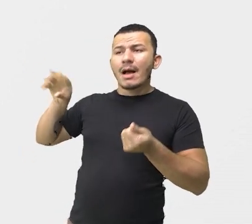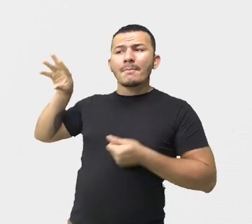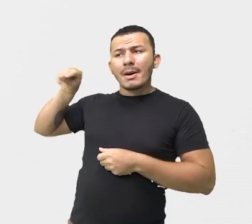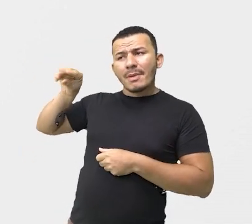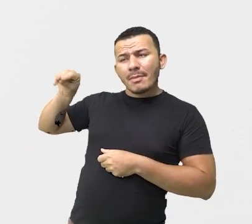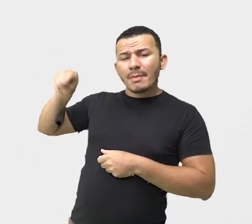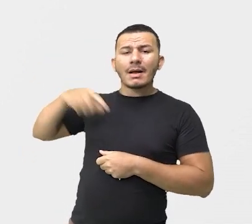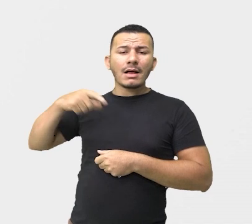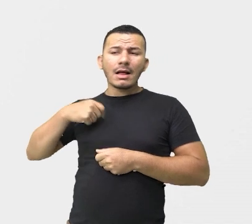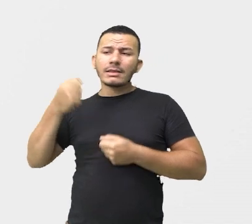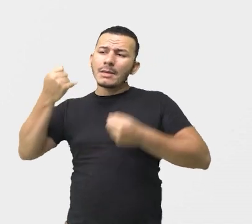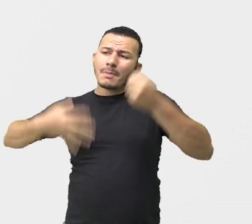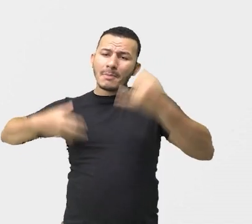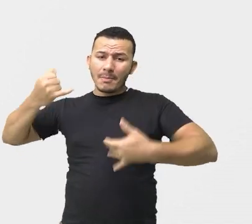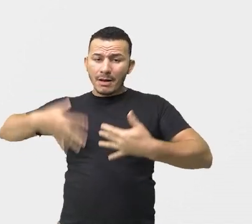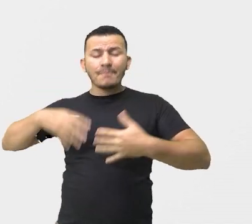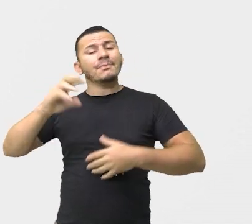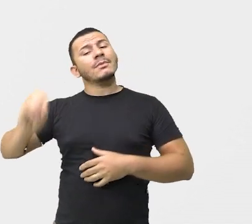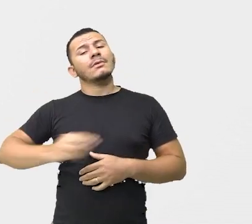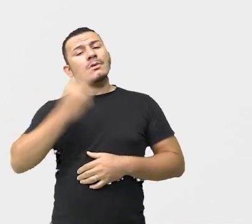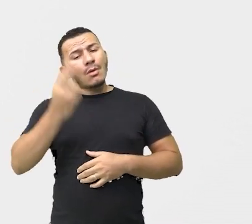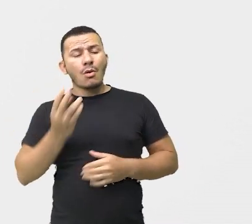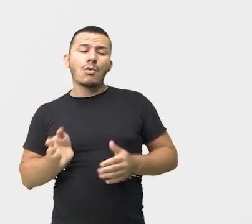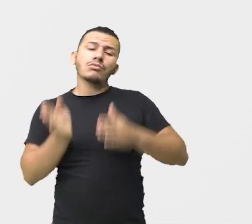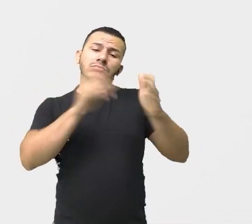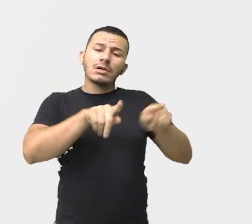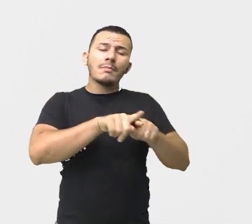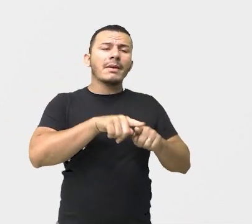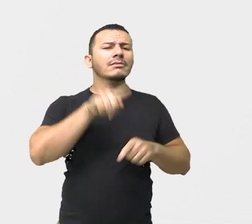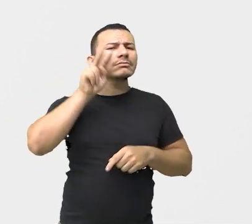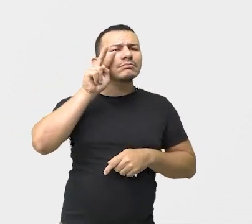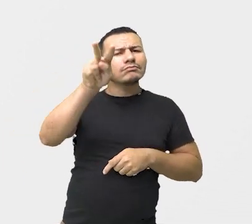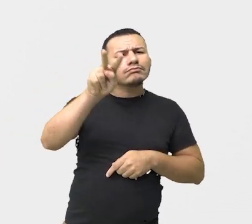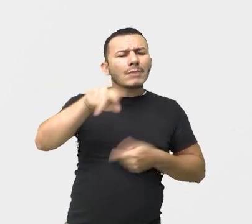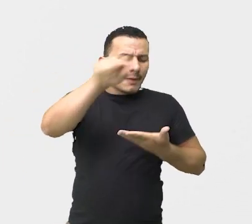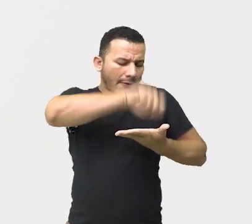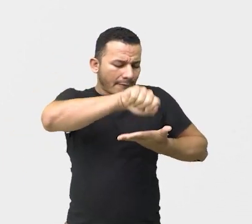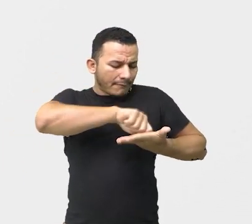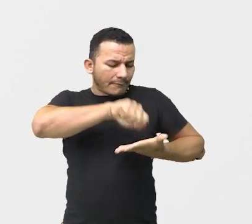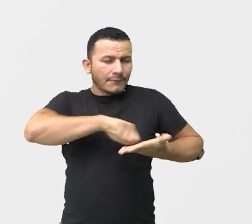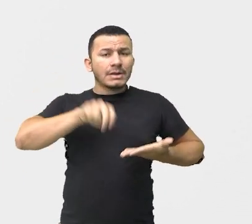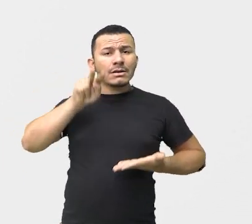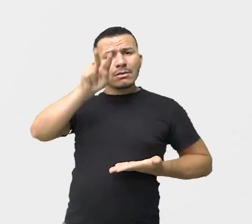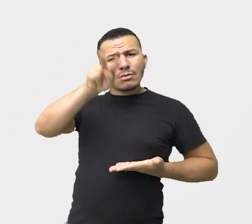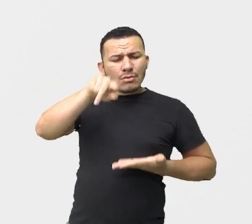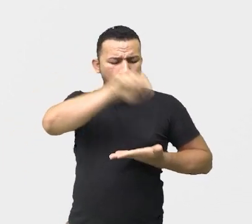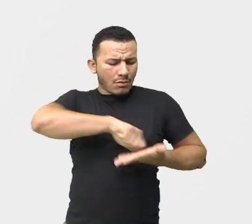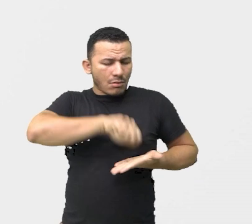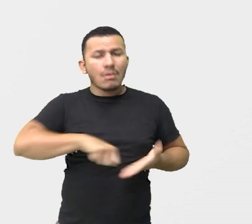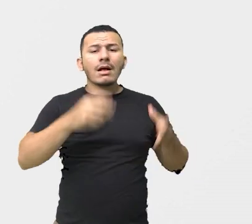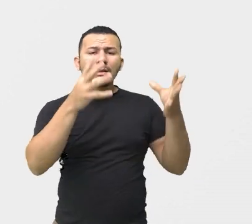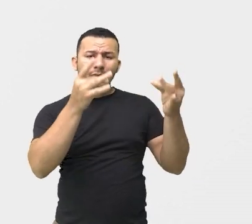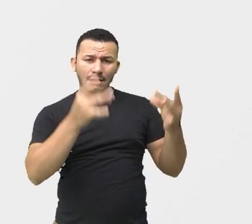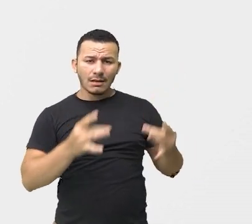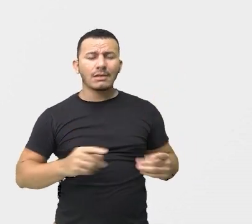Iracema. Mas também poderíamos escrever, utilizando as palavras, para fazer esta imagem. Pode incluir